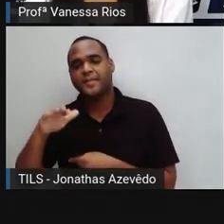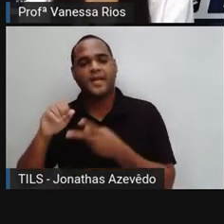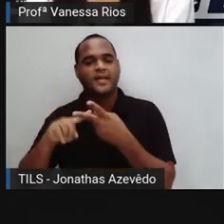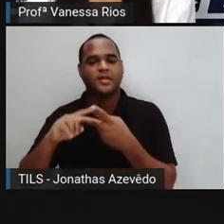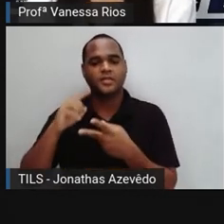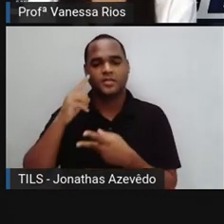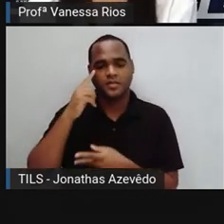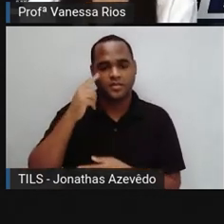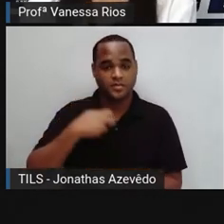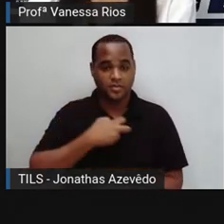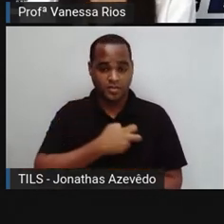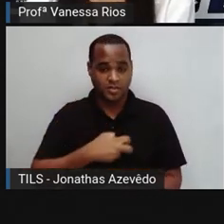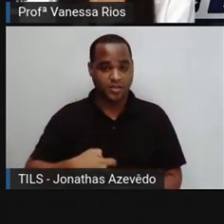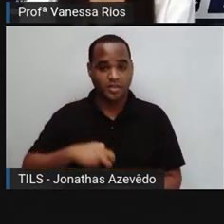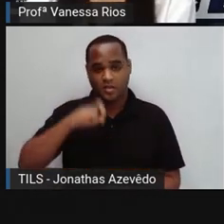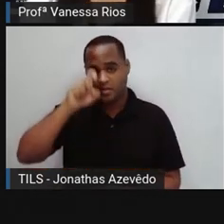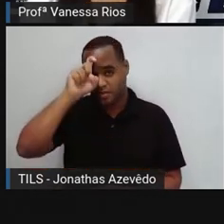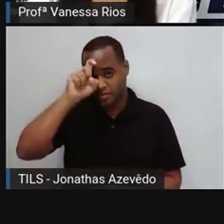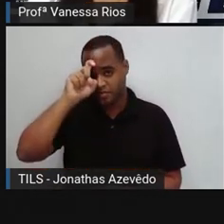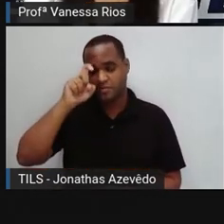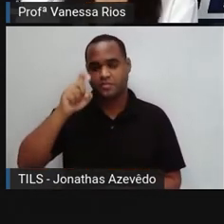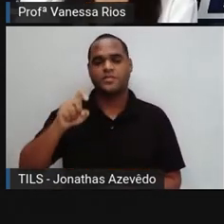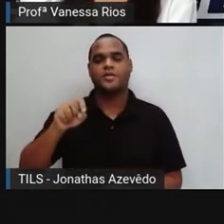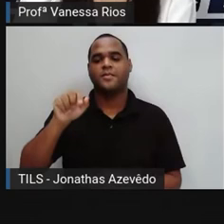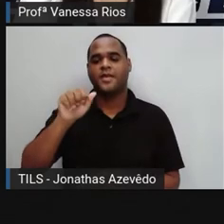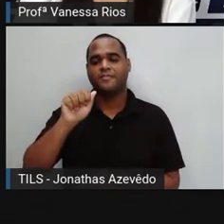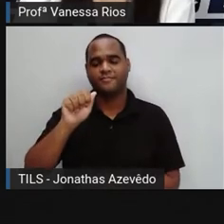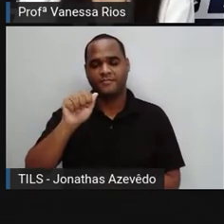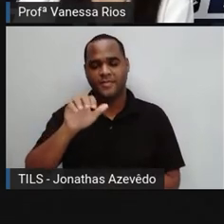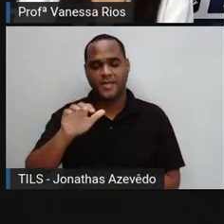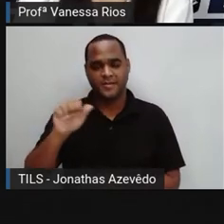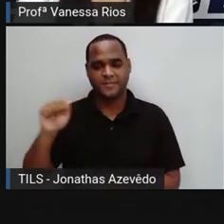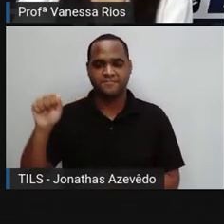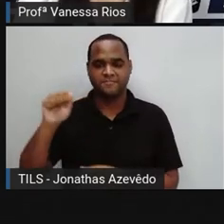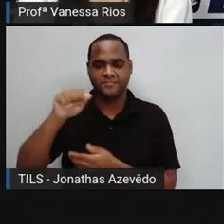a China, o Egito e também a América Central.